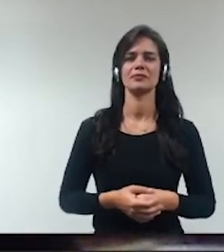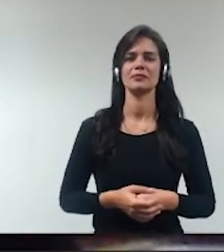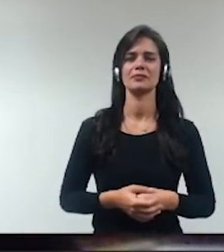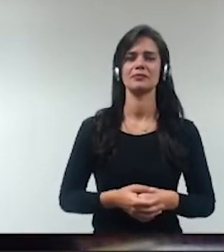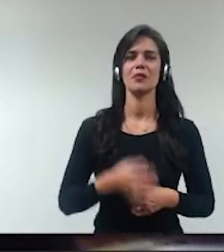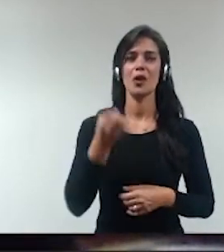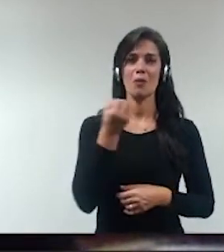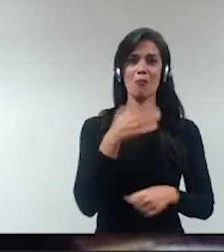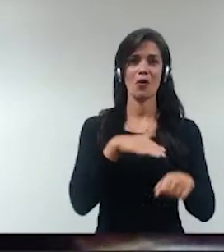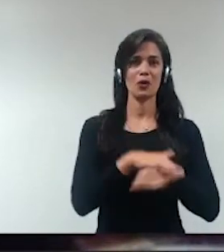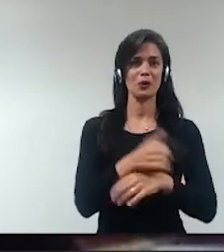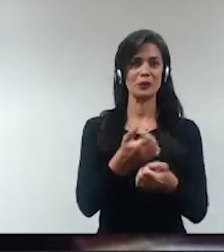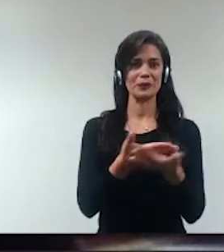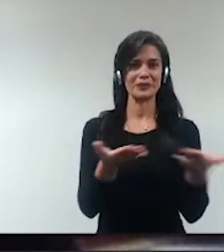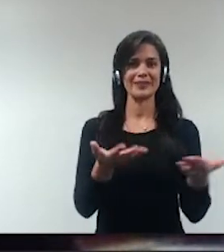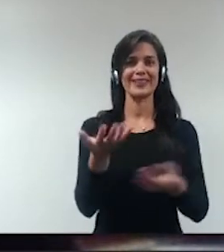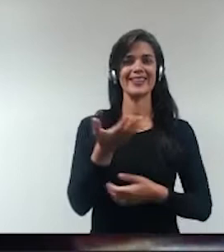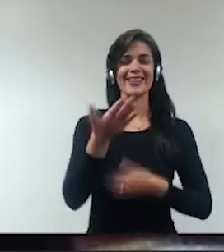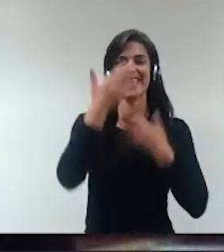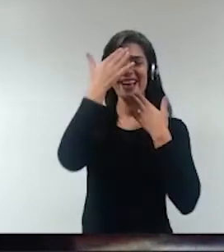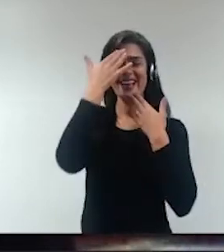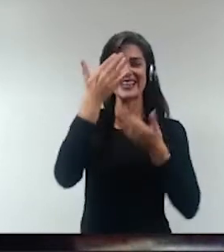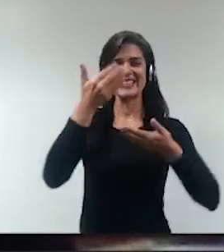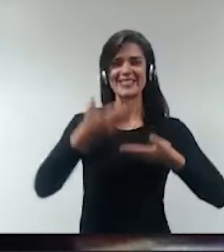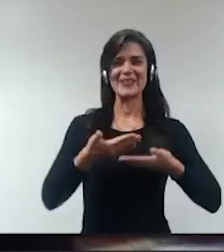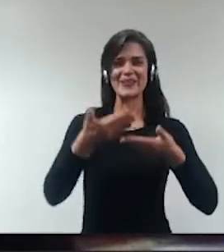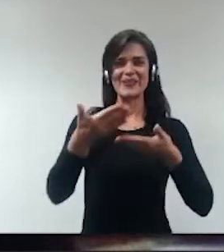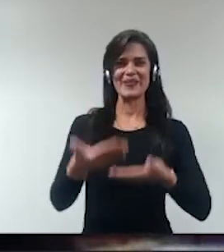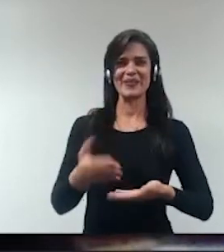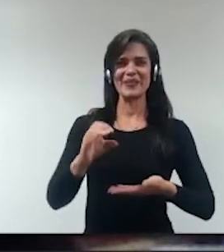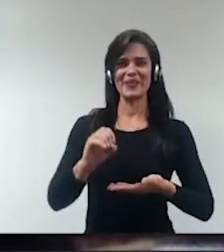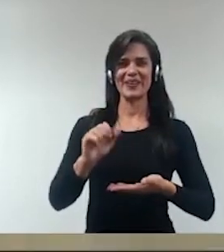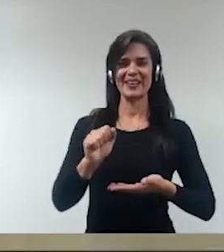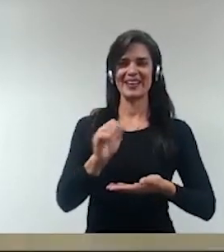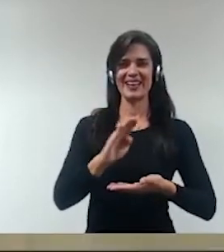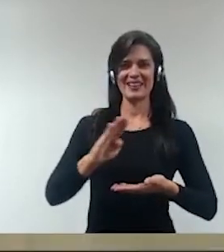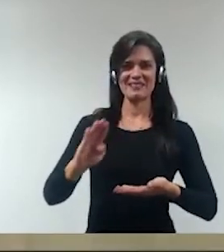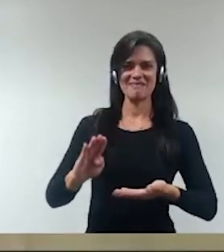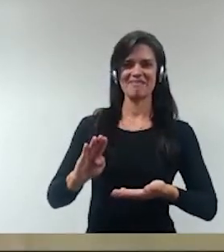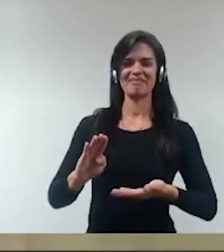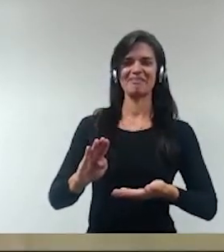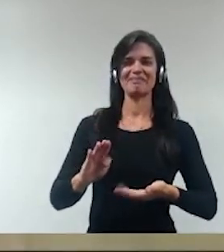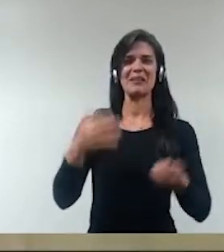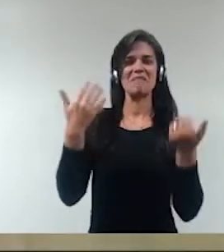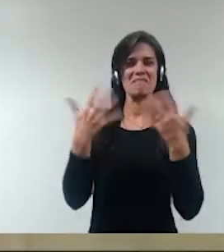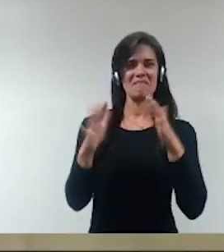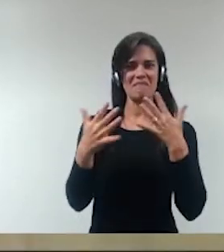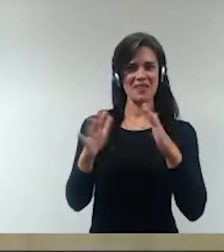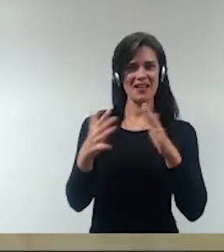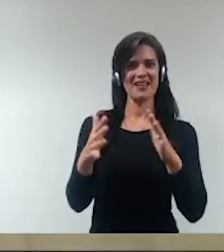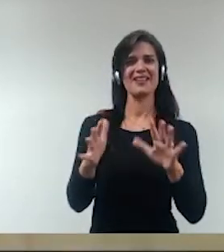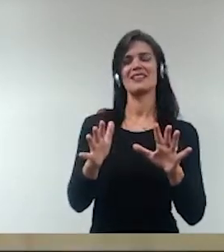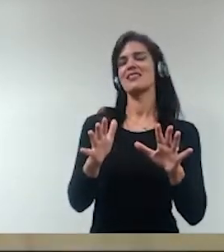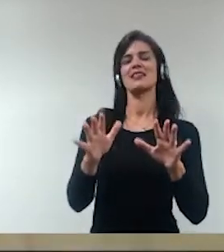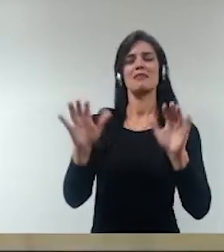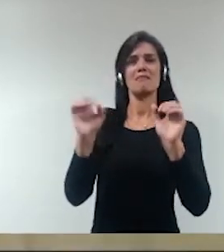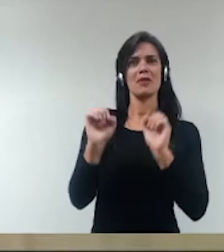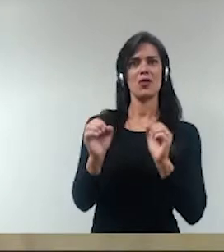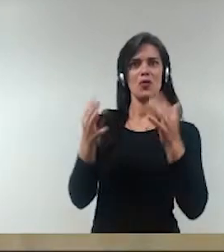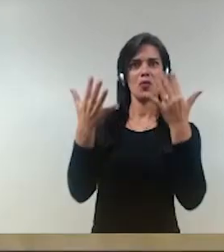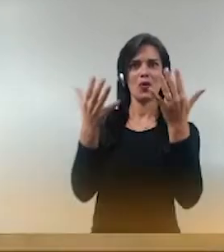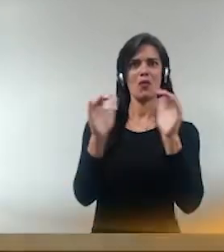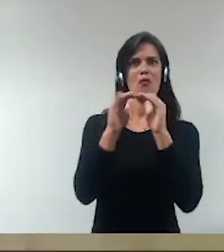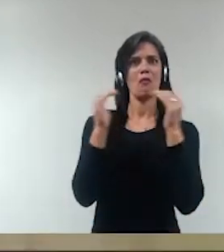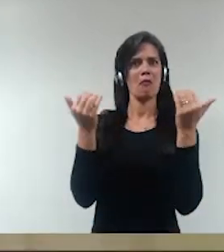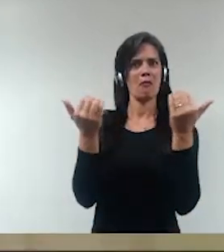Boa noite a todos, eu gostaria de agradecer o convite formulado pelo Conselho Federal da OAB, né, parabenizar a iniciativa do evento, um evento de